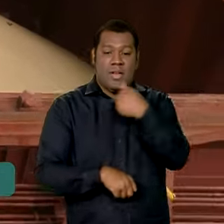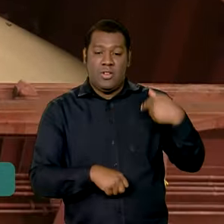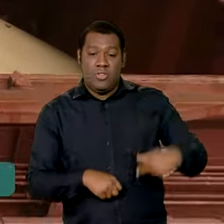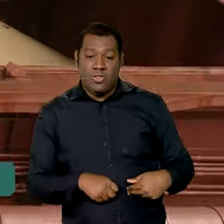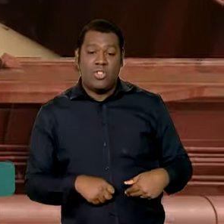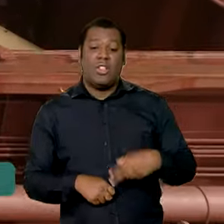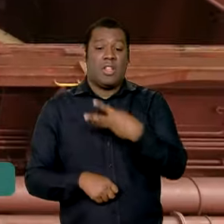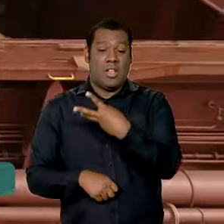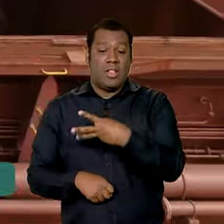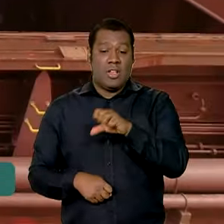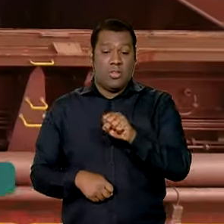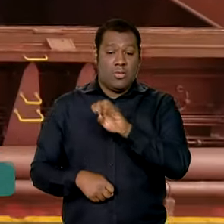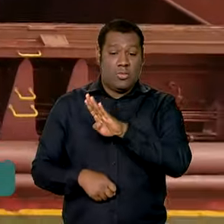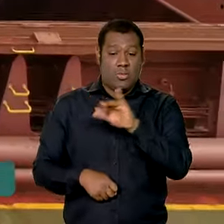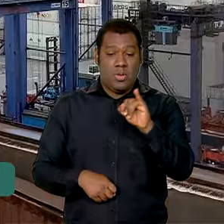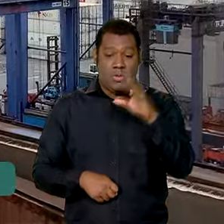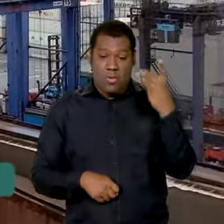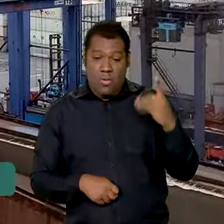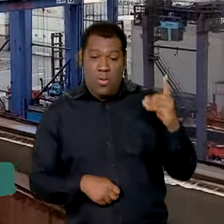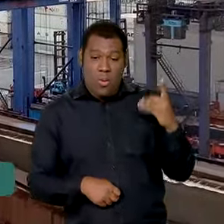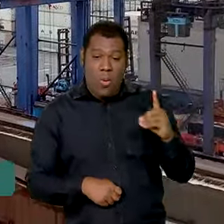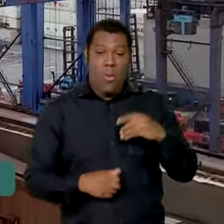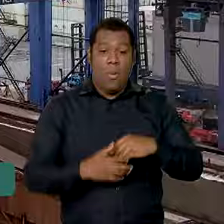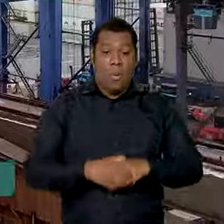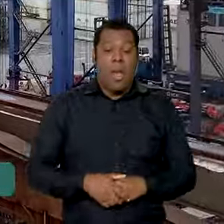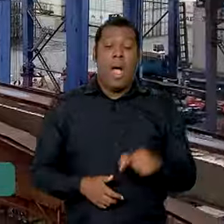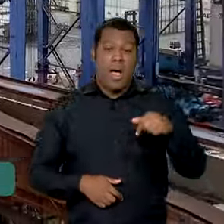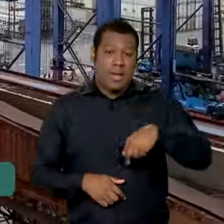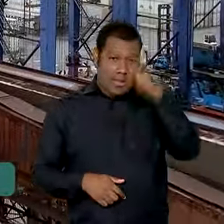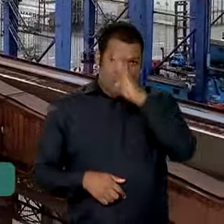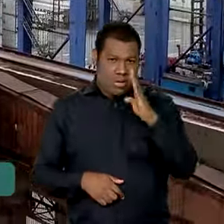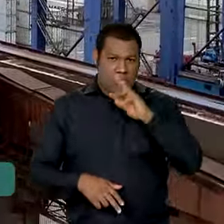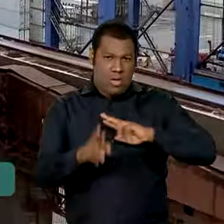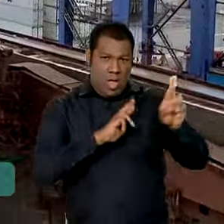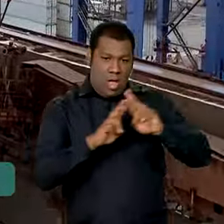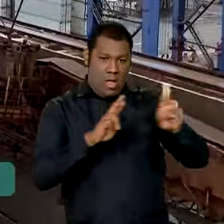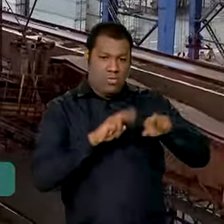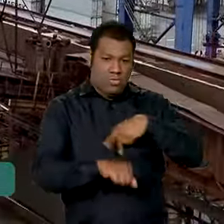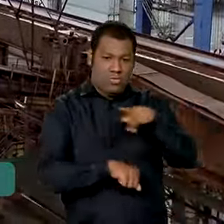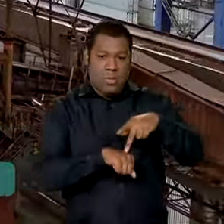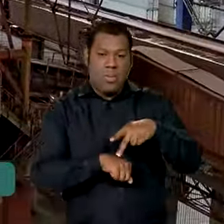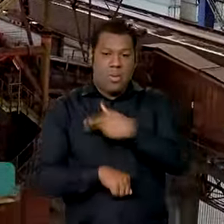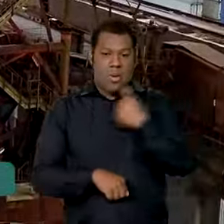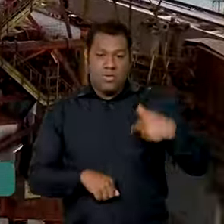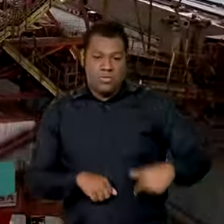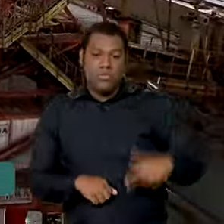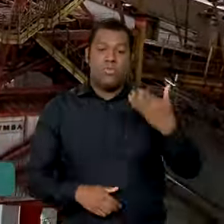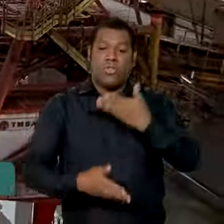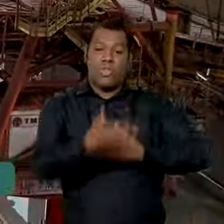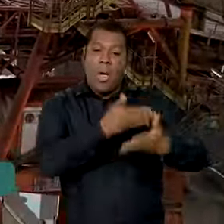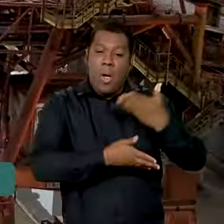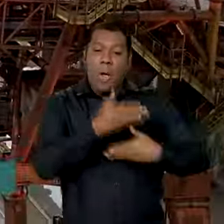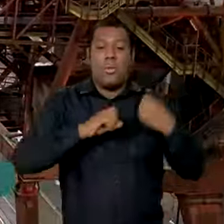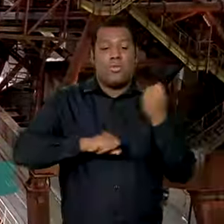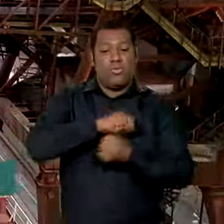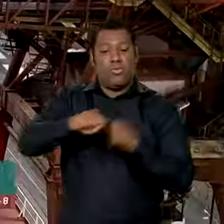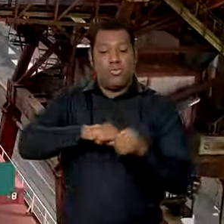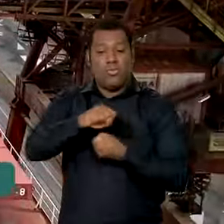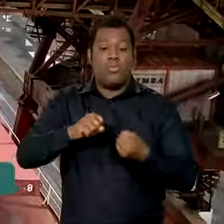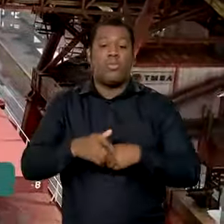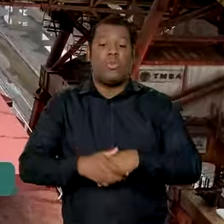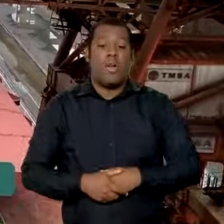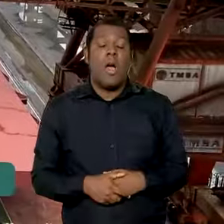para o país asiático. Para debater a relação entre Brasil e China e a colaboração para a sustentabilidade, foi